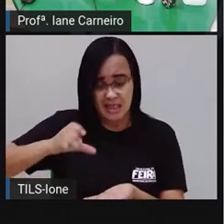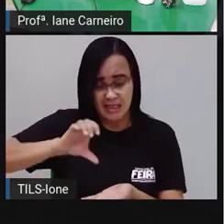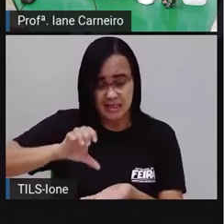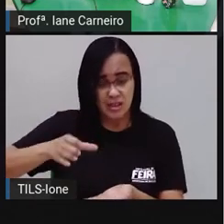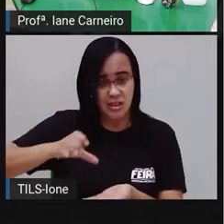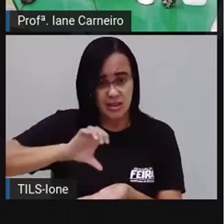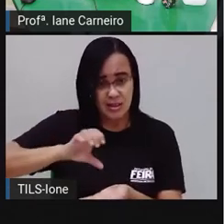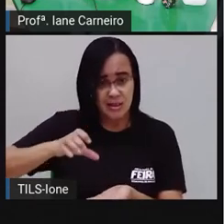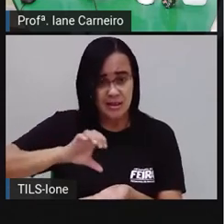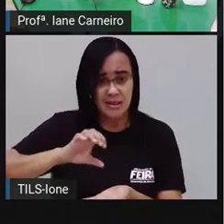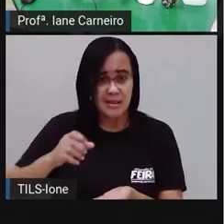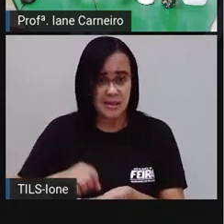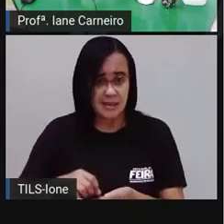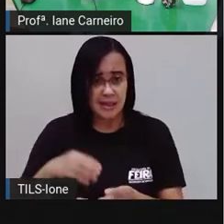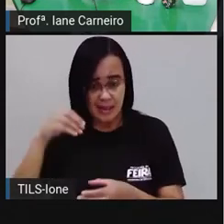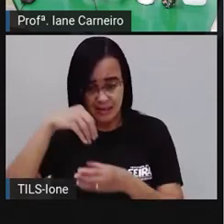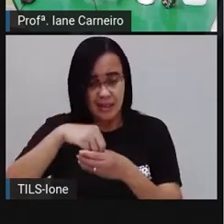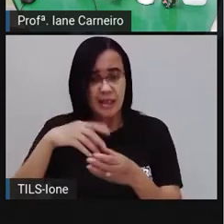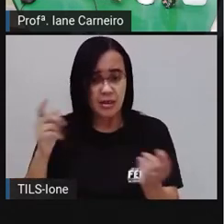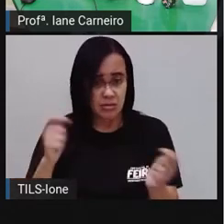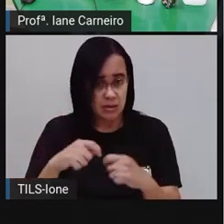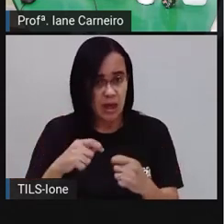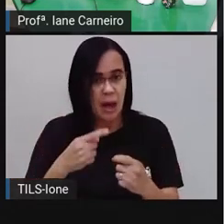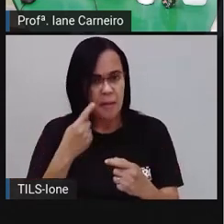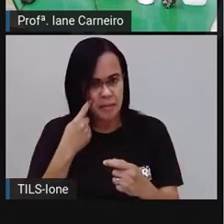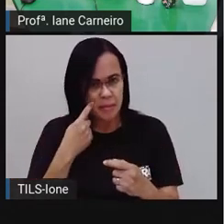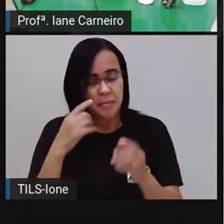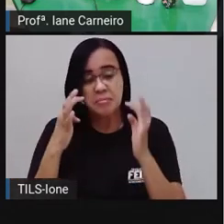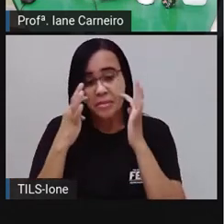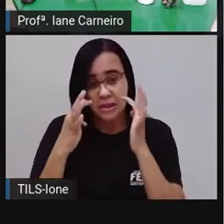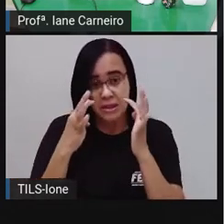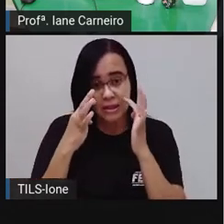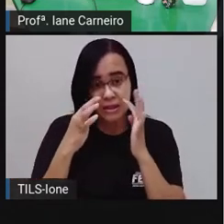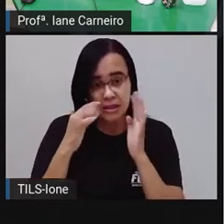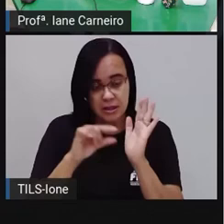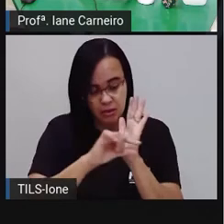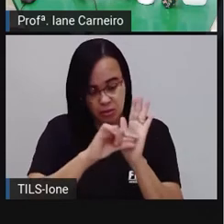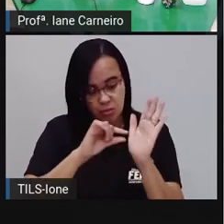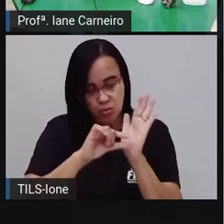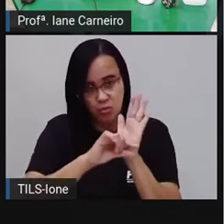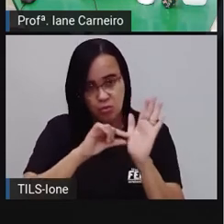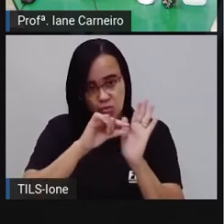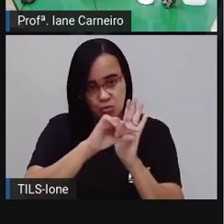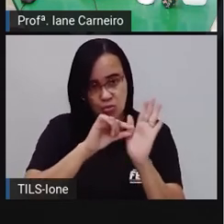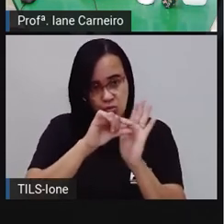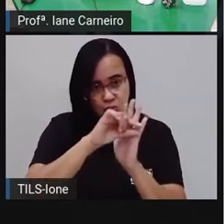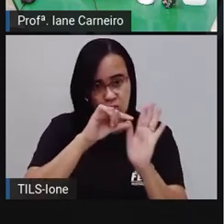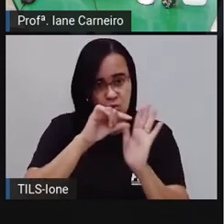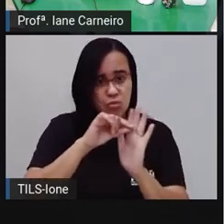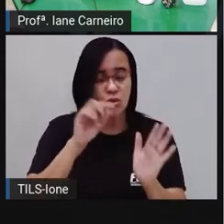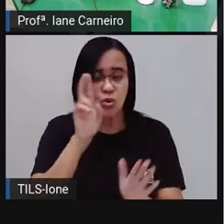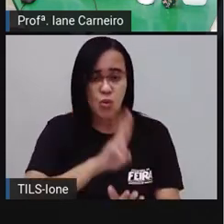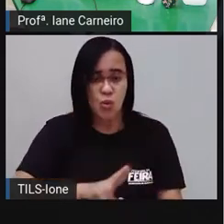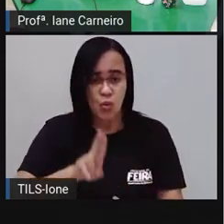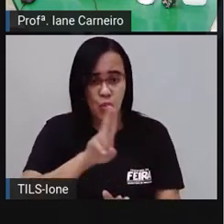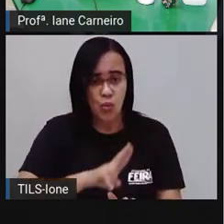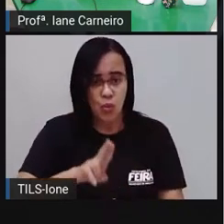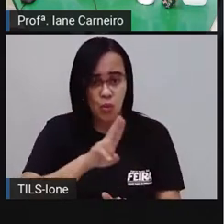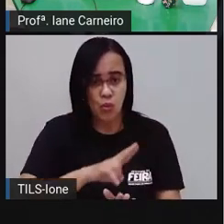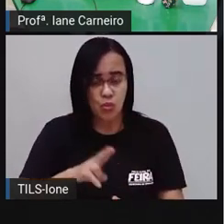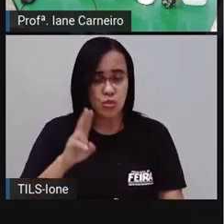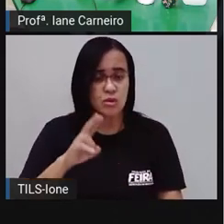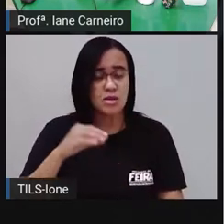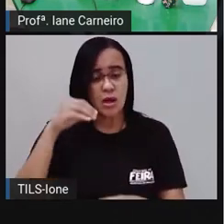comporta. E você pode ir observando essas unidades de medidas que estão aí em nossos utensílios domésticos, né?